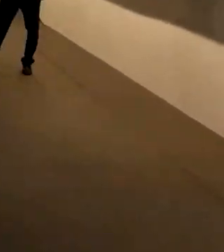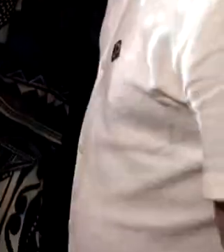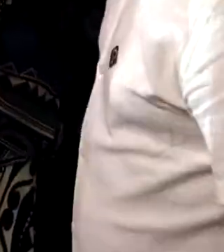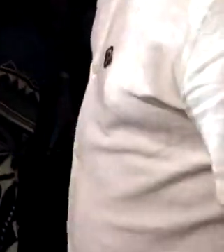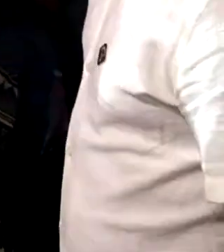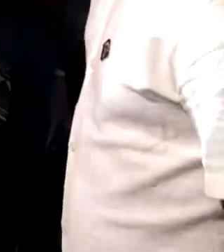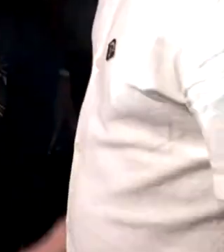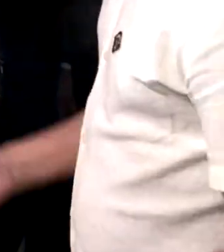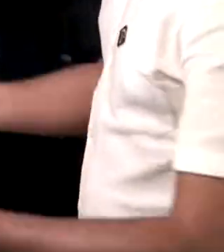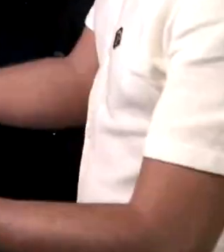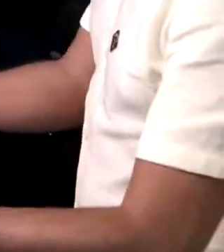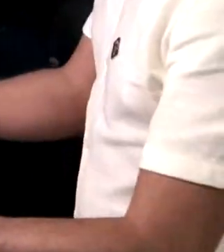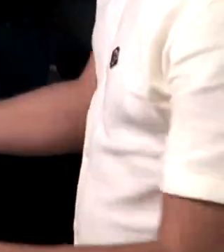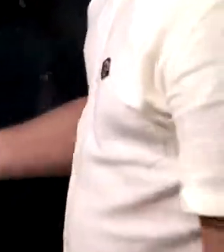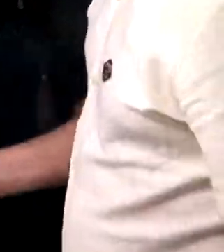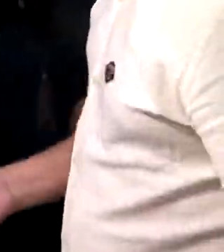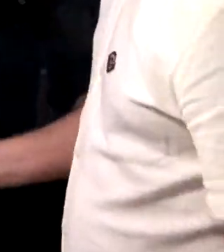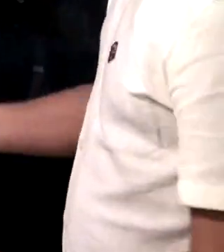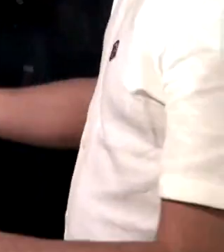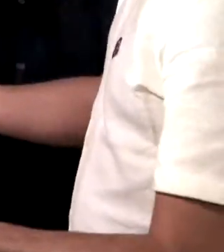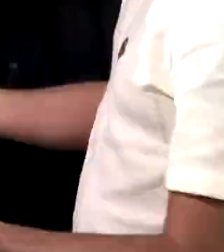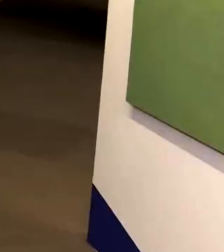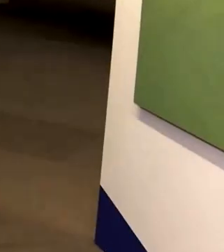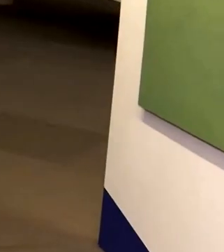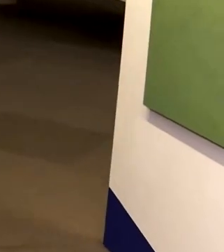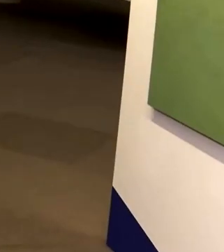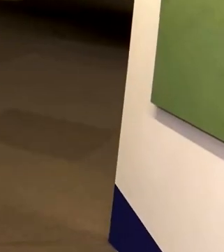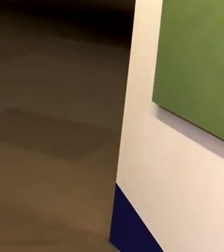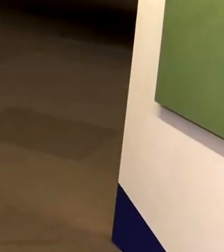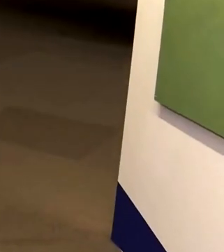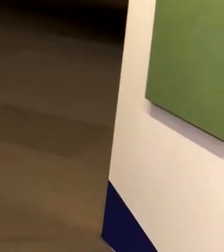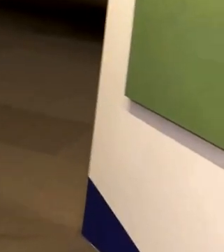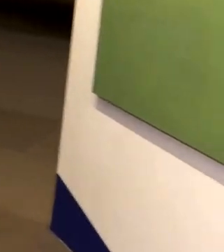E a gente fica por